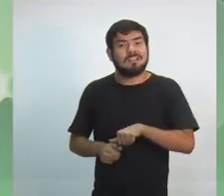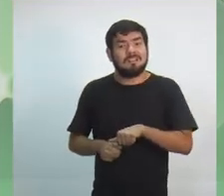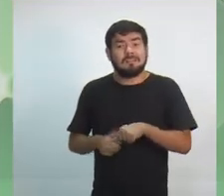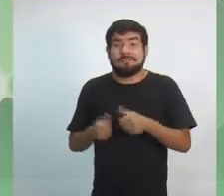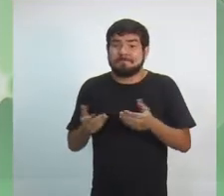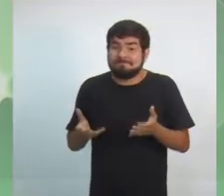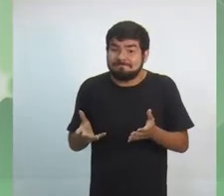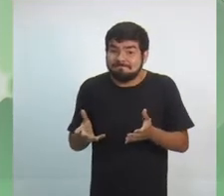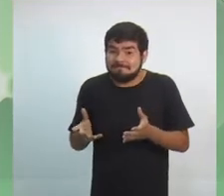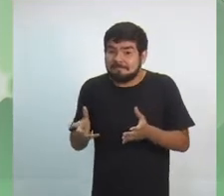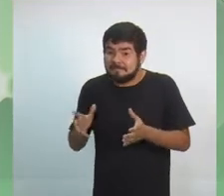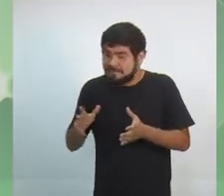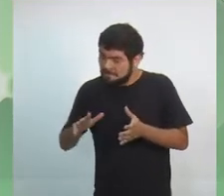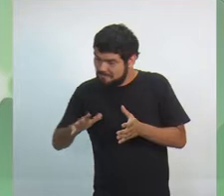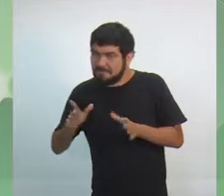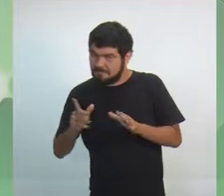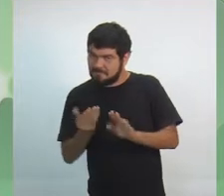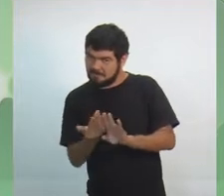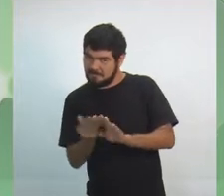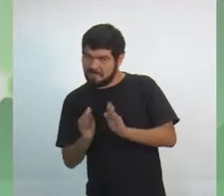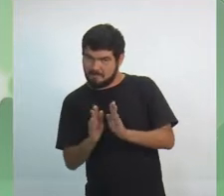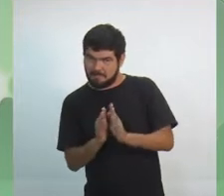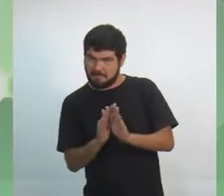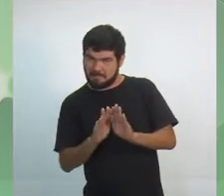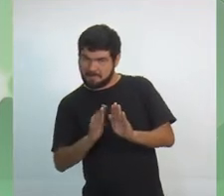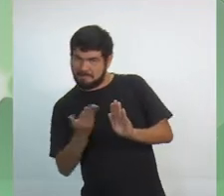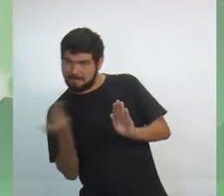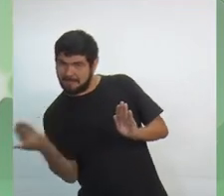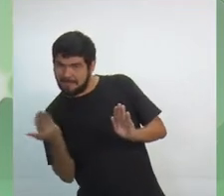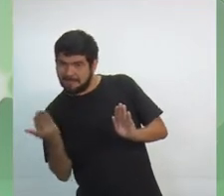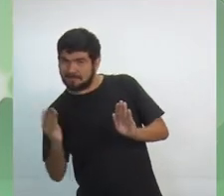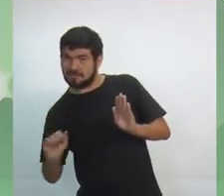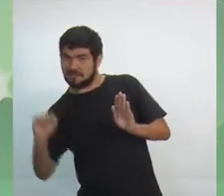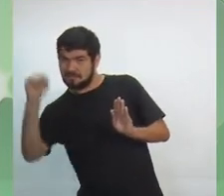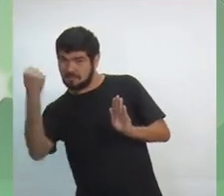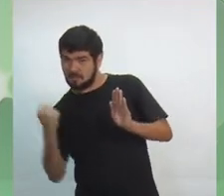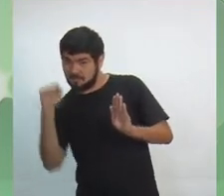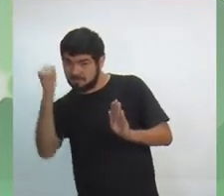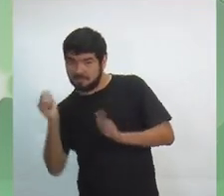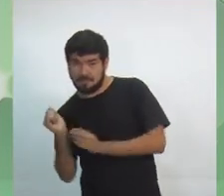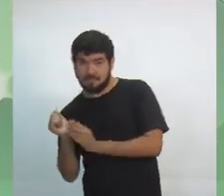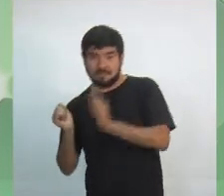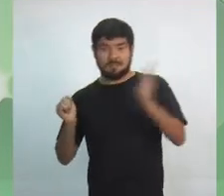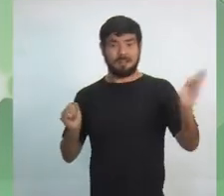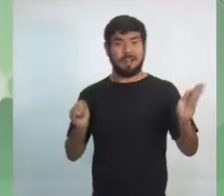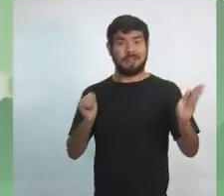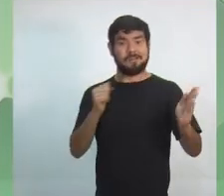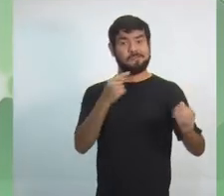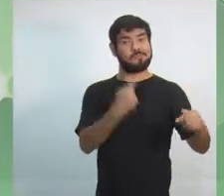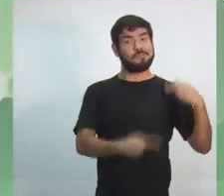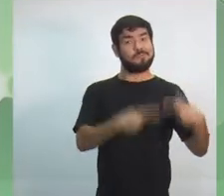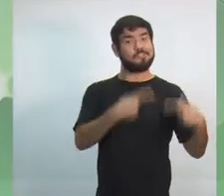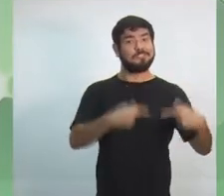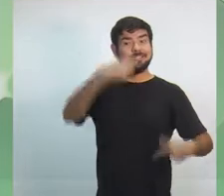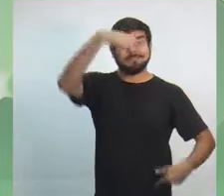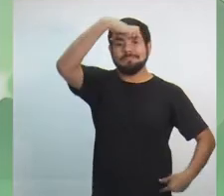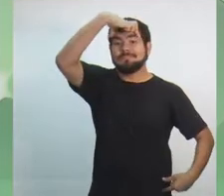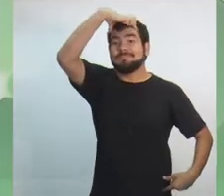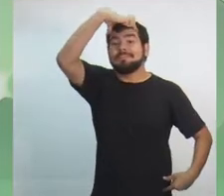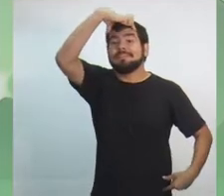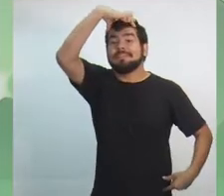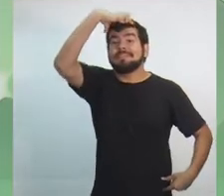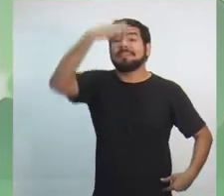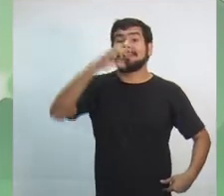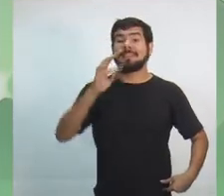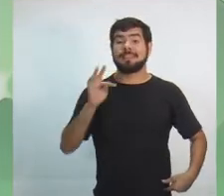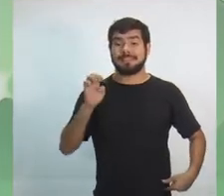de Manaus. Mas parte disso já faz parte da política aprovada no governo Temer, com o apoio da bancada do Amazonas, com exceção